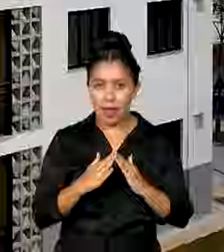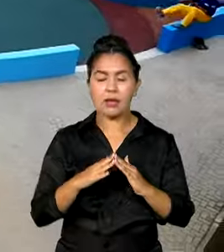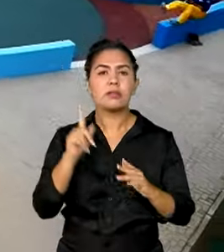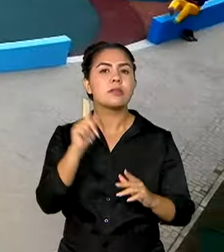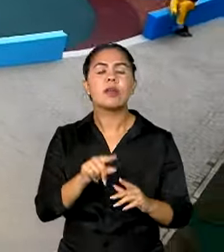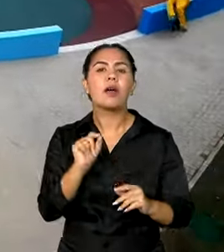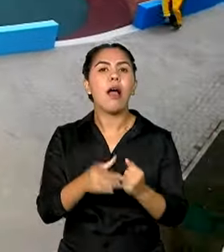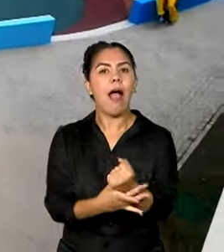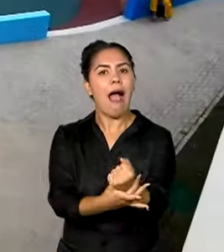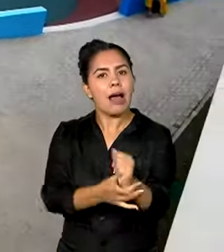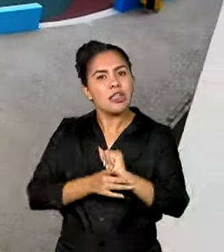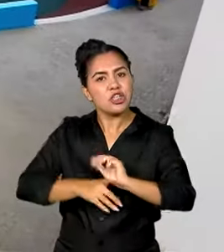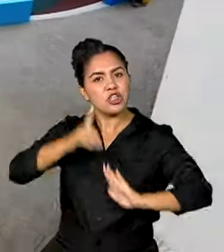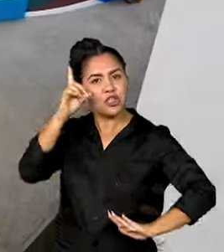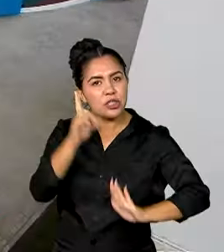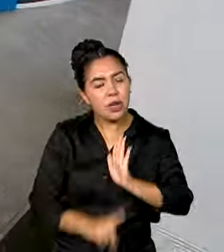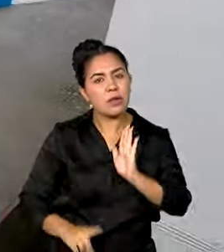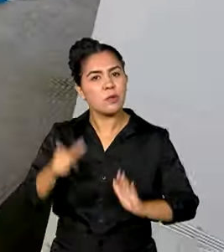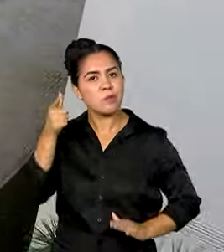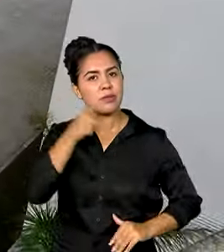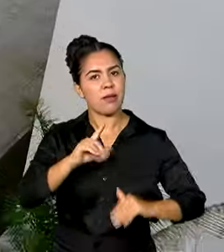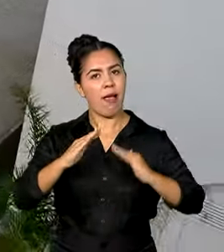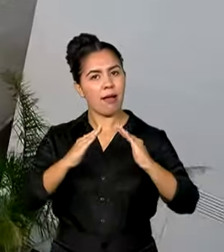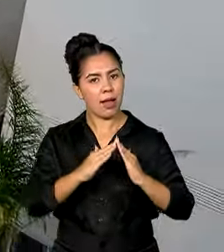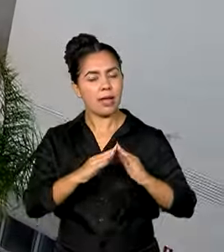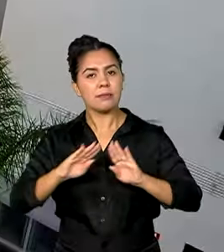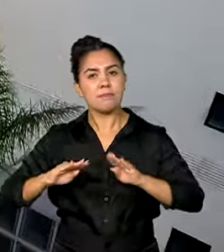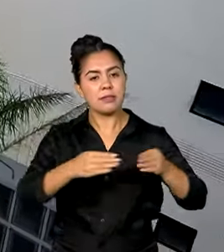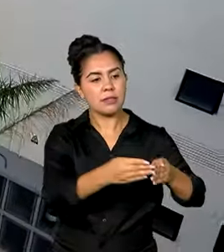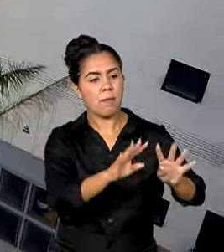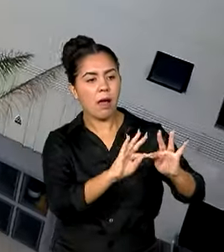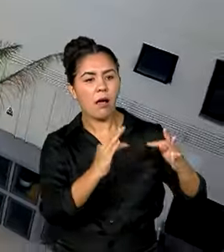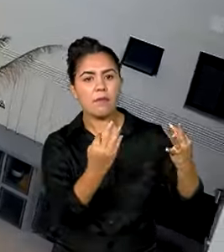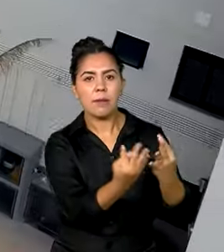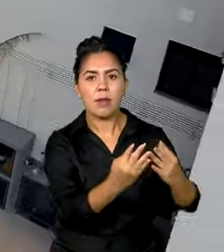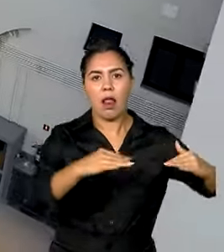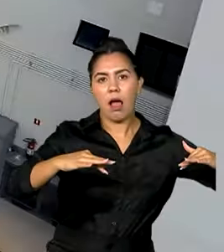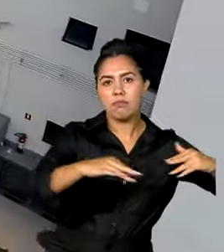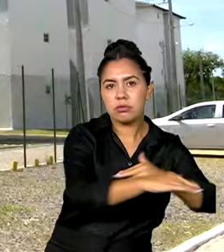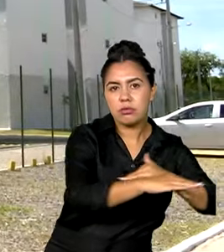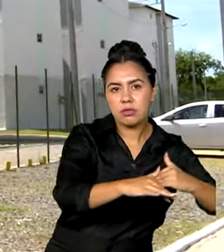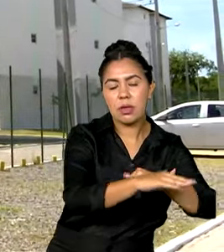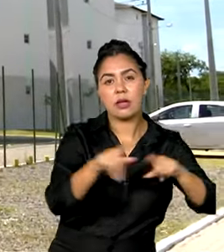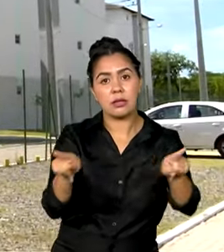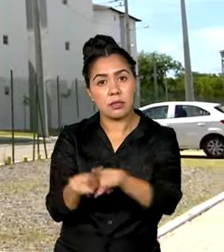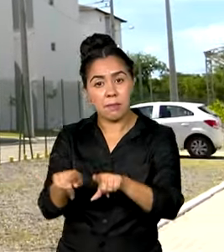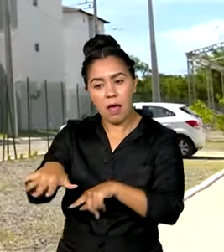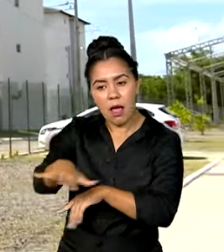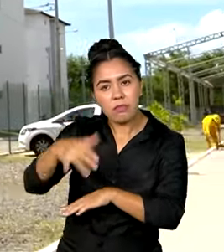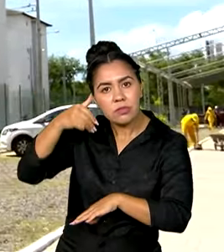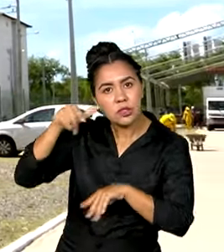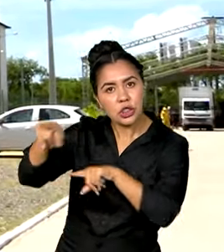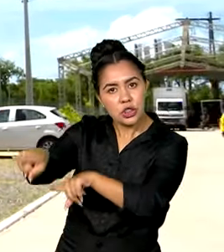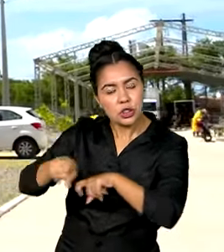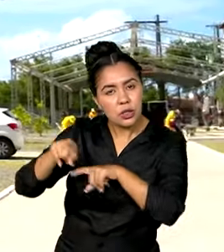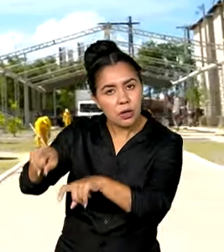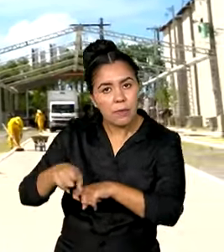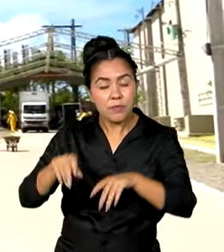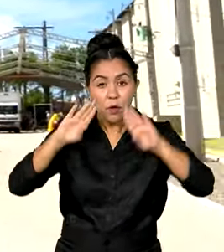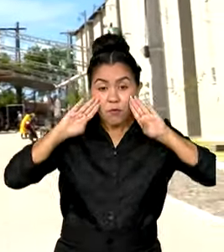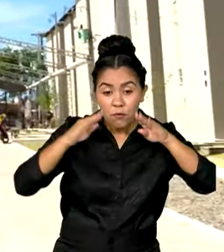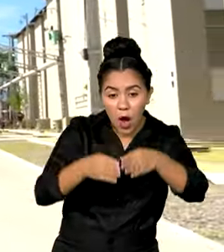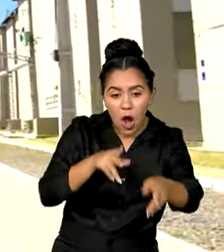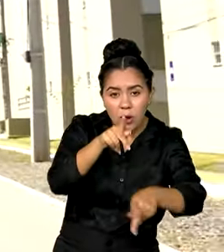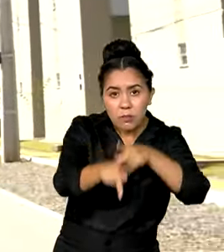garantir o direito à moradia para famílias em áreas urbanas e rurais, com foco nas populações